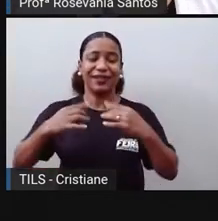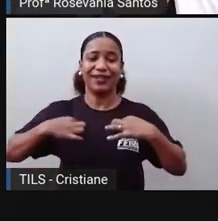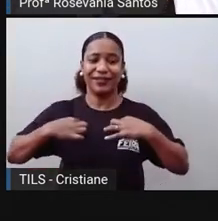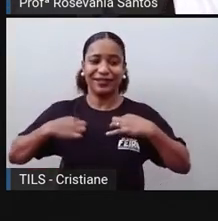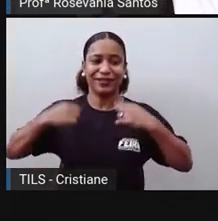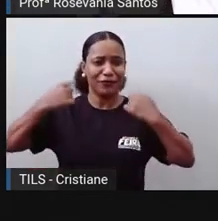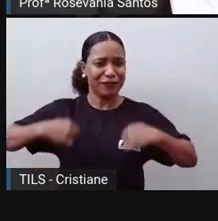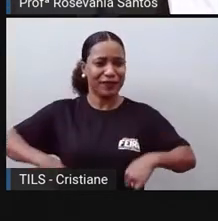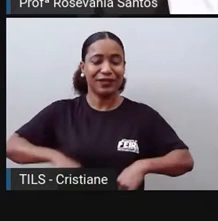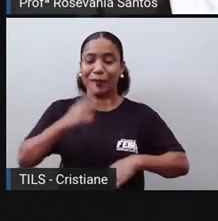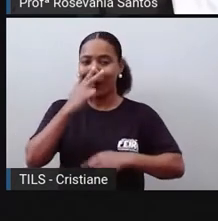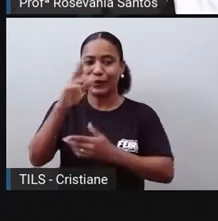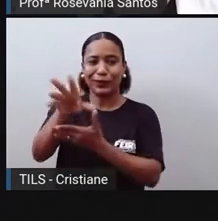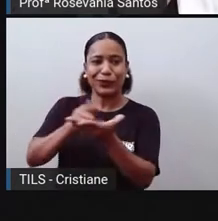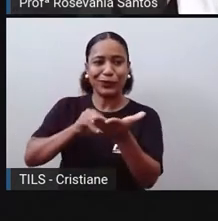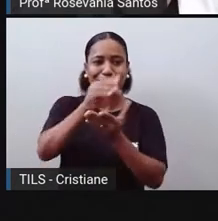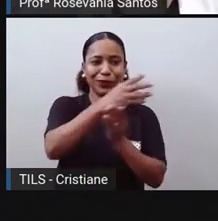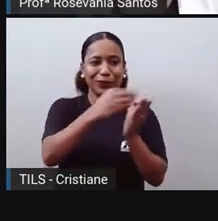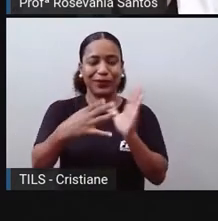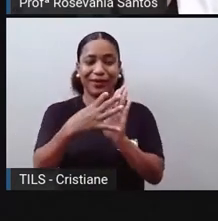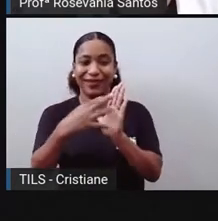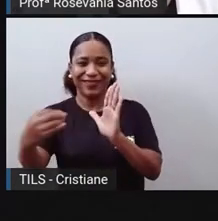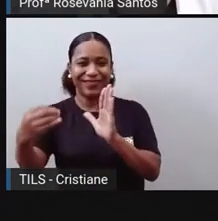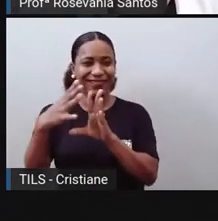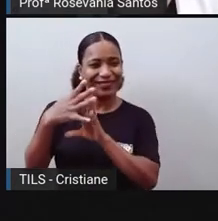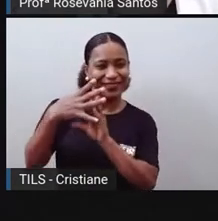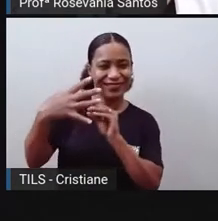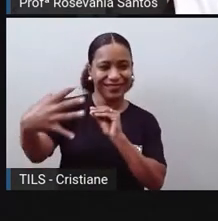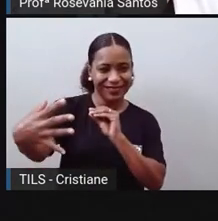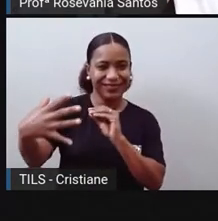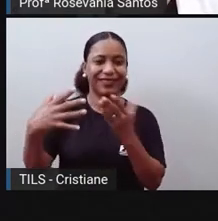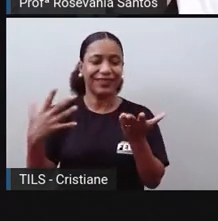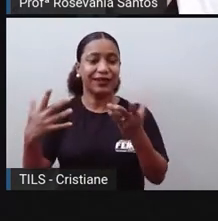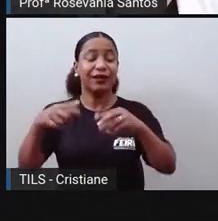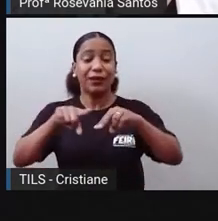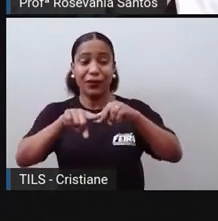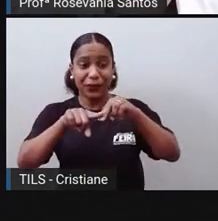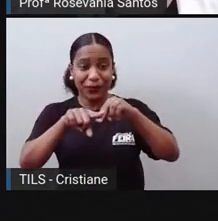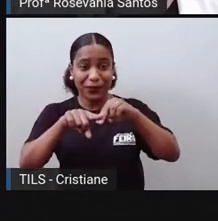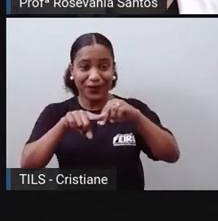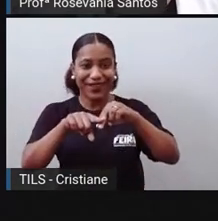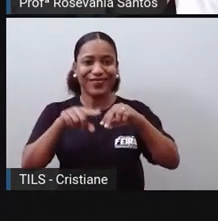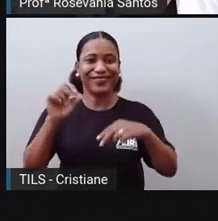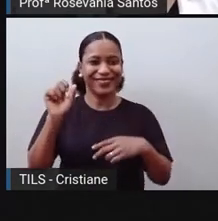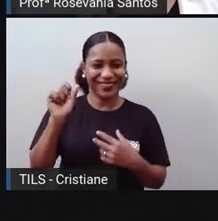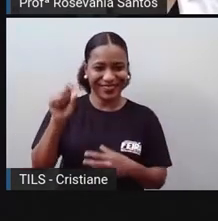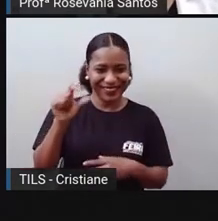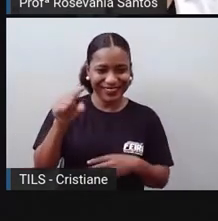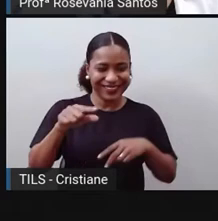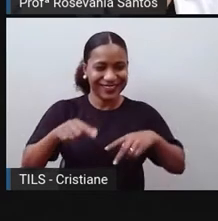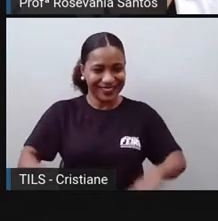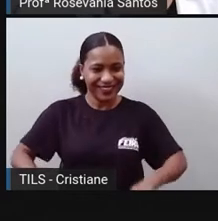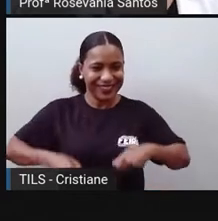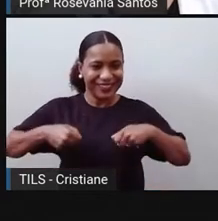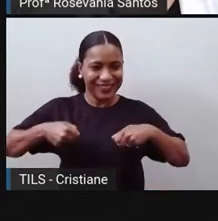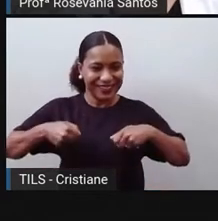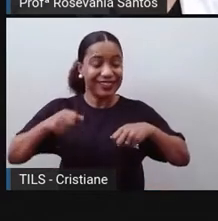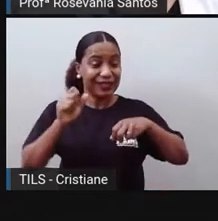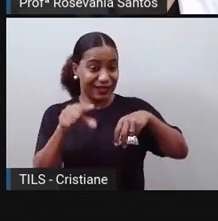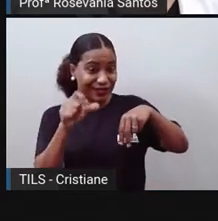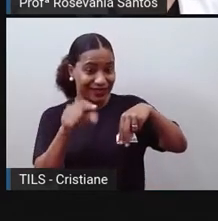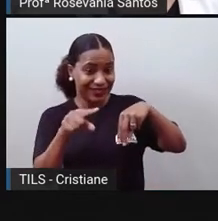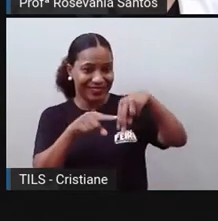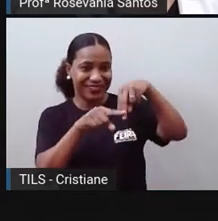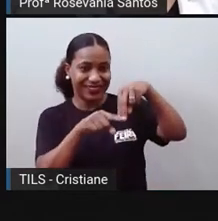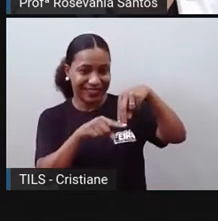semelhante em todos os cantos do mundo, olha a nossa, né, calça jeans aí, né, que quase todo mundo tem uma peça jeans em casa. A